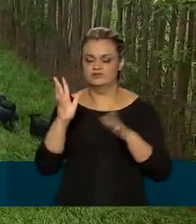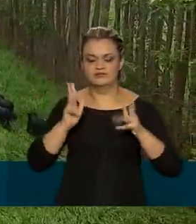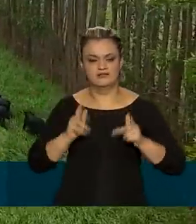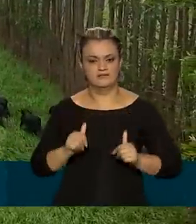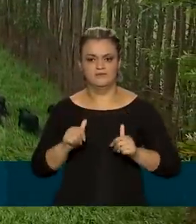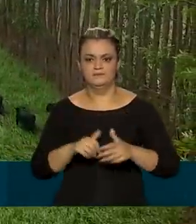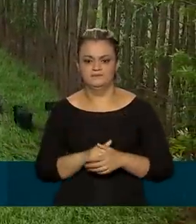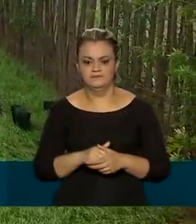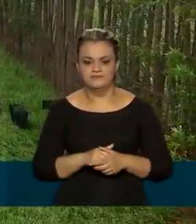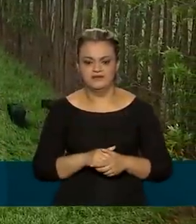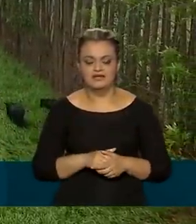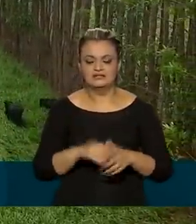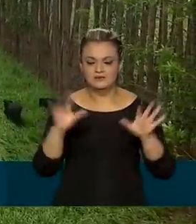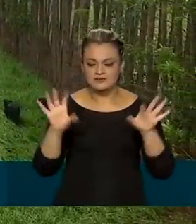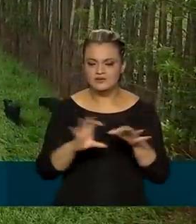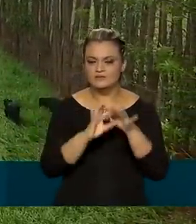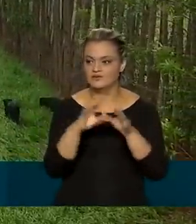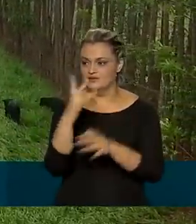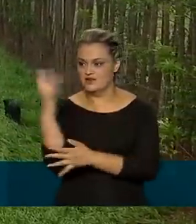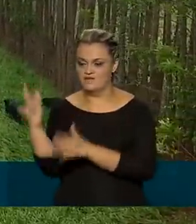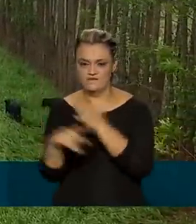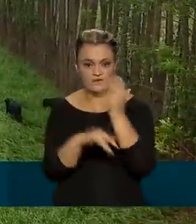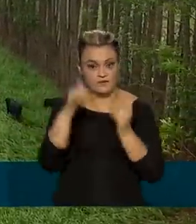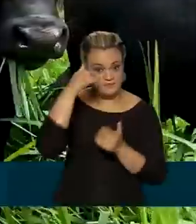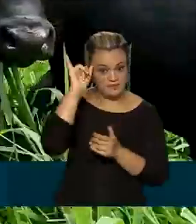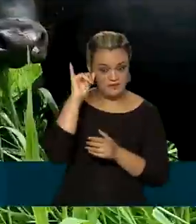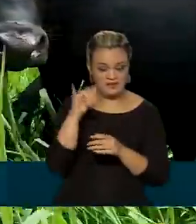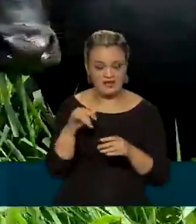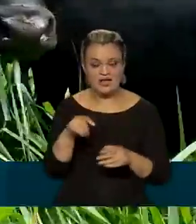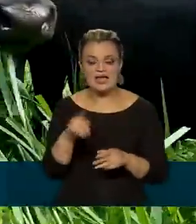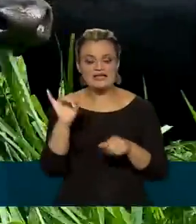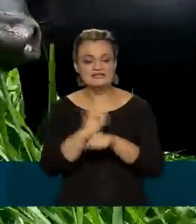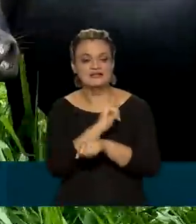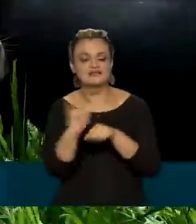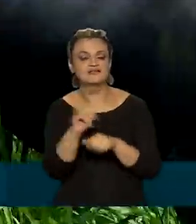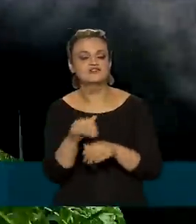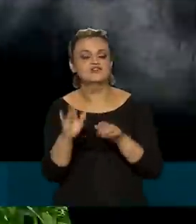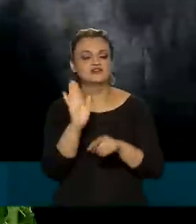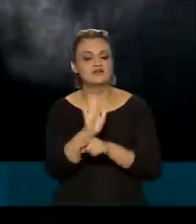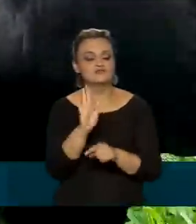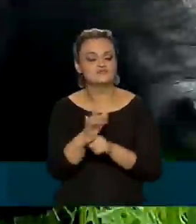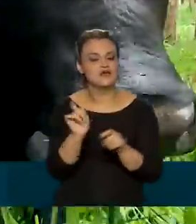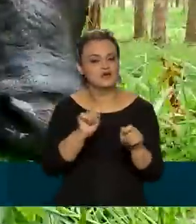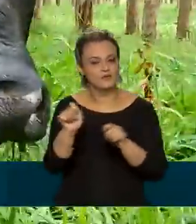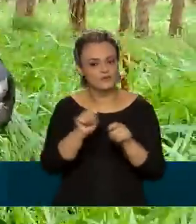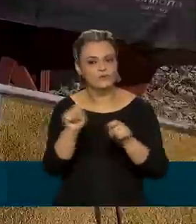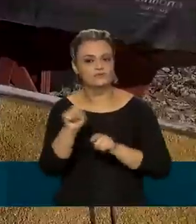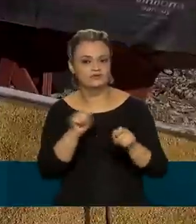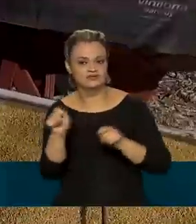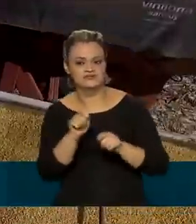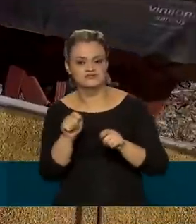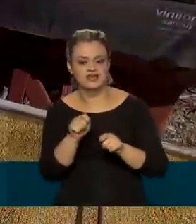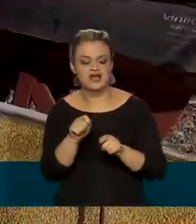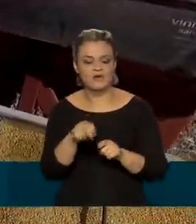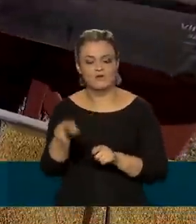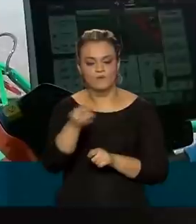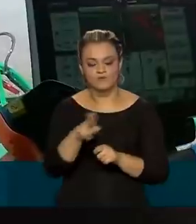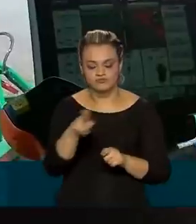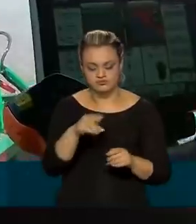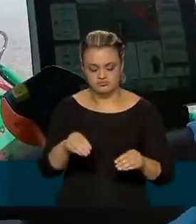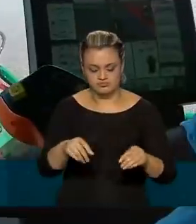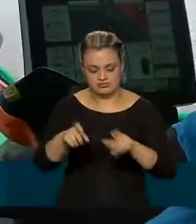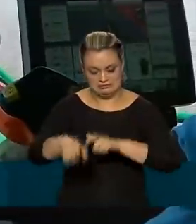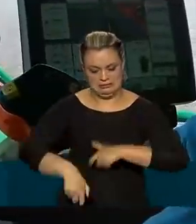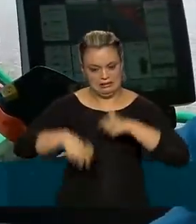integração lavoura-pecuária-floresta é uma estratégia que diminui os custos e aumenta a eficiência do uso da terra,